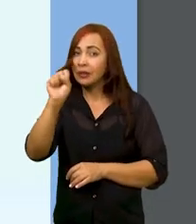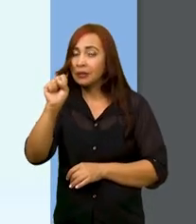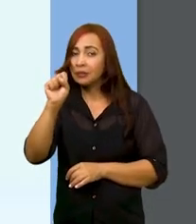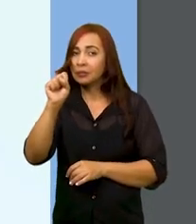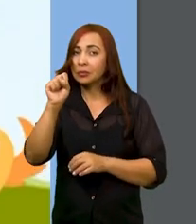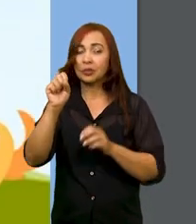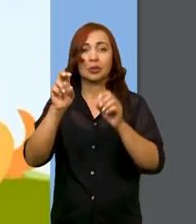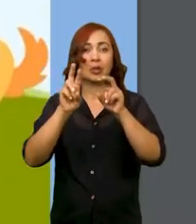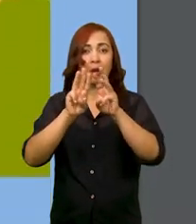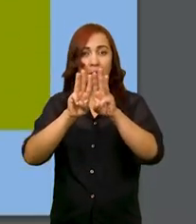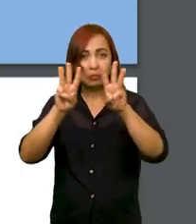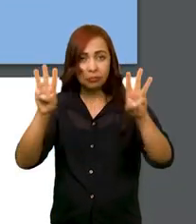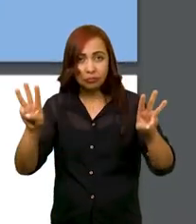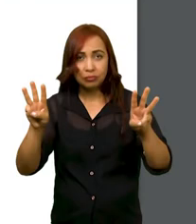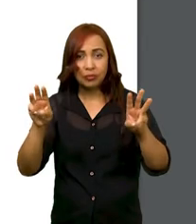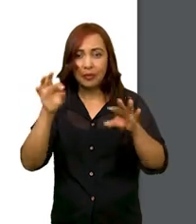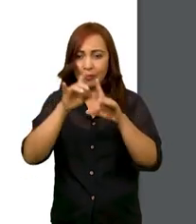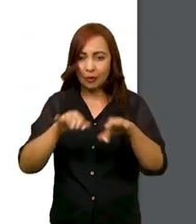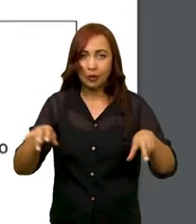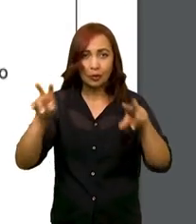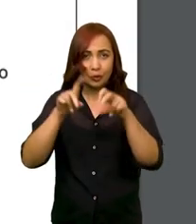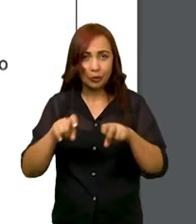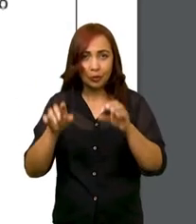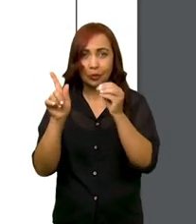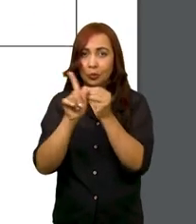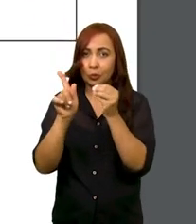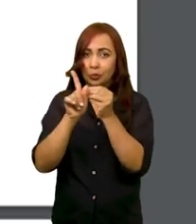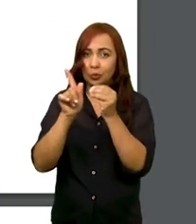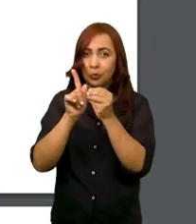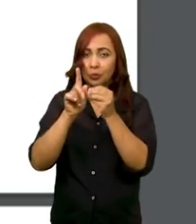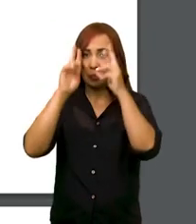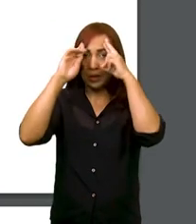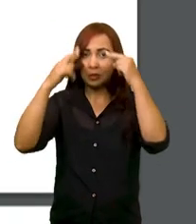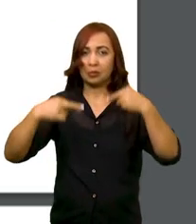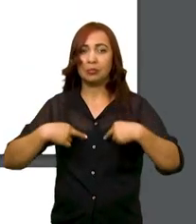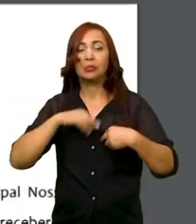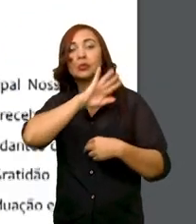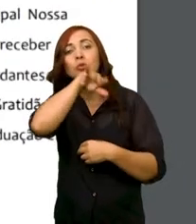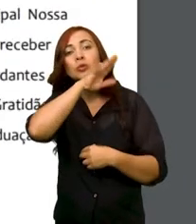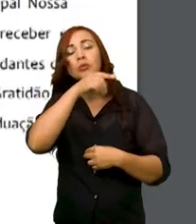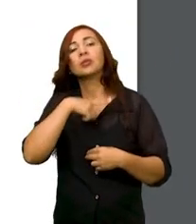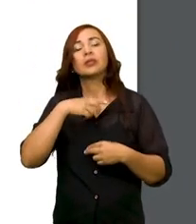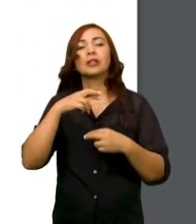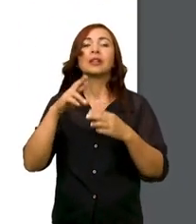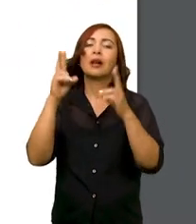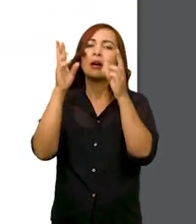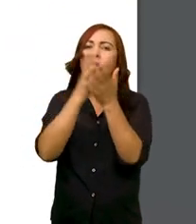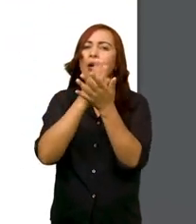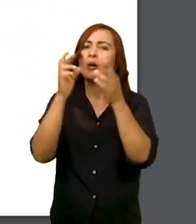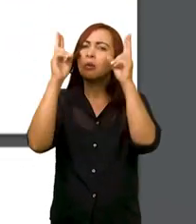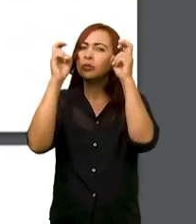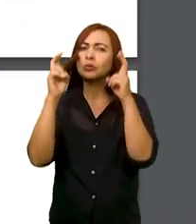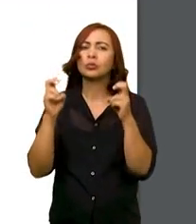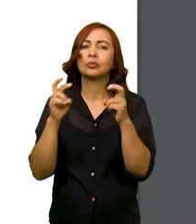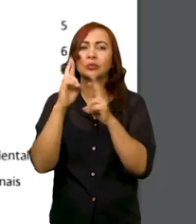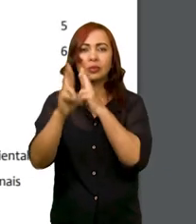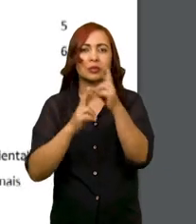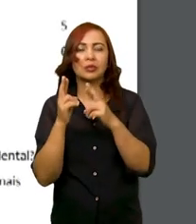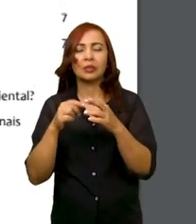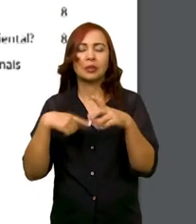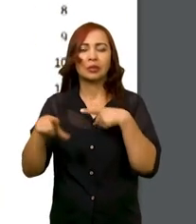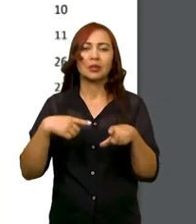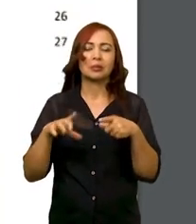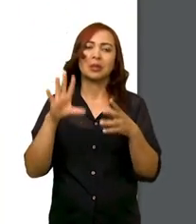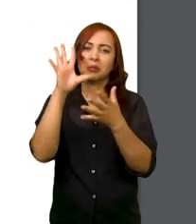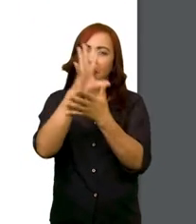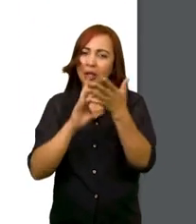lá, respeito aos animais, e ali já vai aparecer alguns títulos relacionados e o trabalho já vai estar lá disponível para baixar gratuitamente em PDF, ele